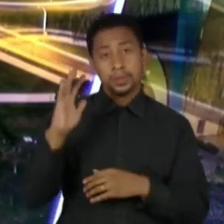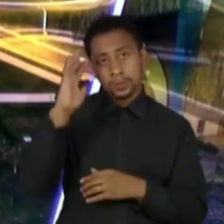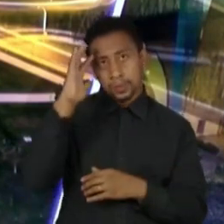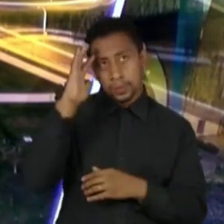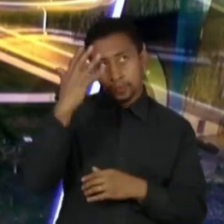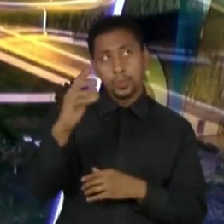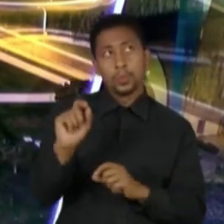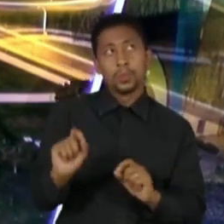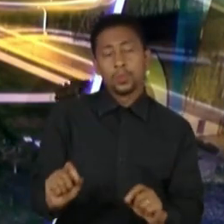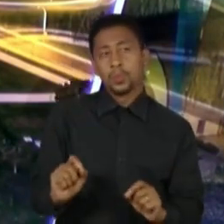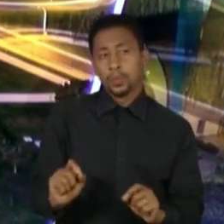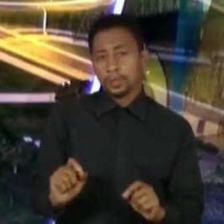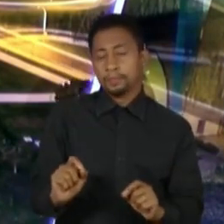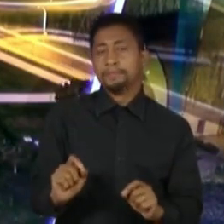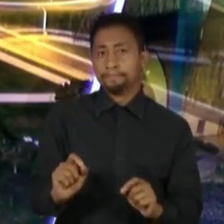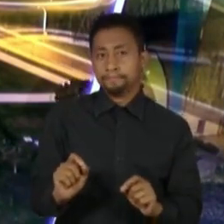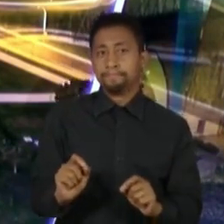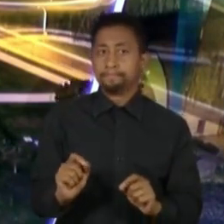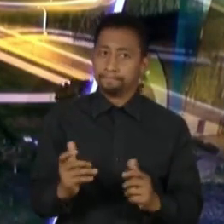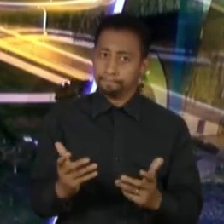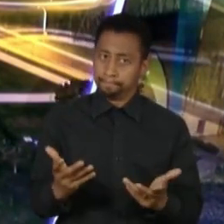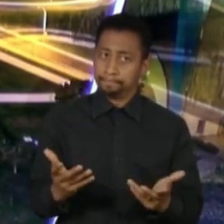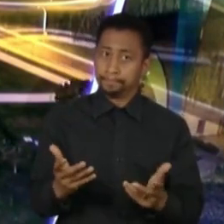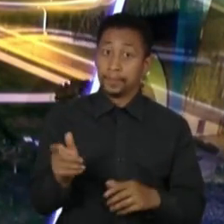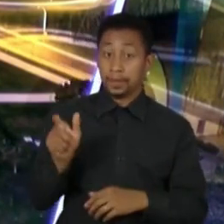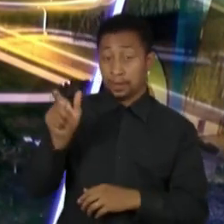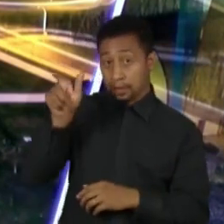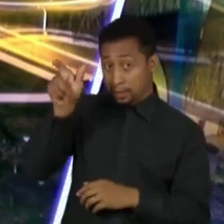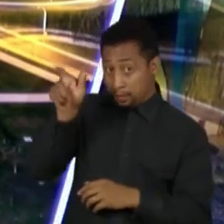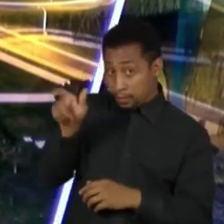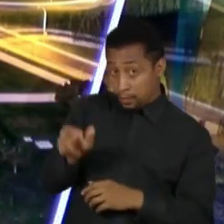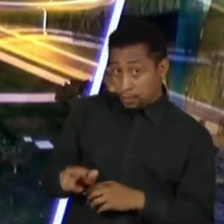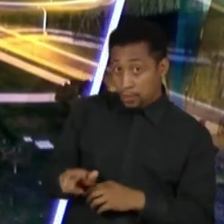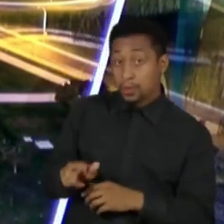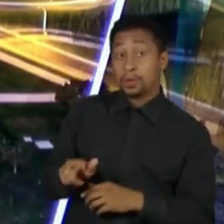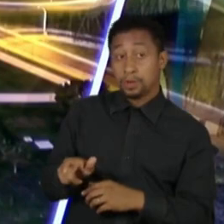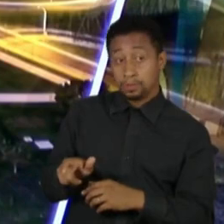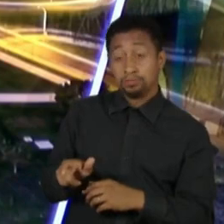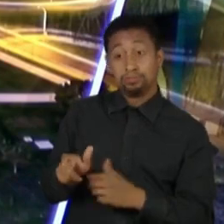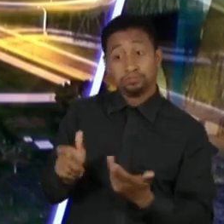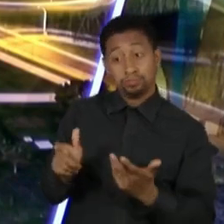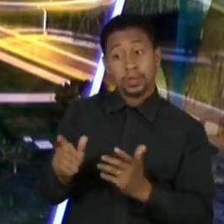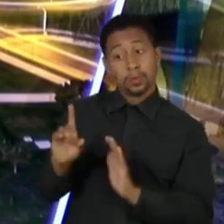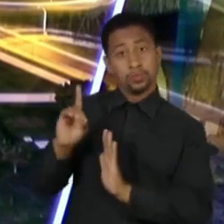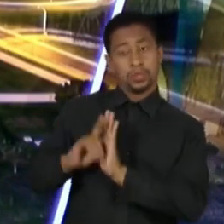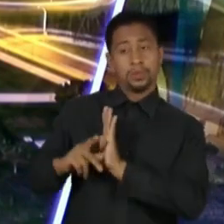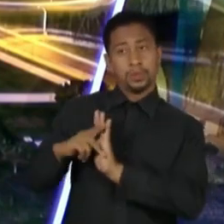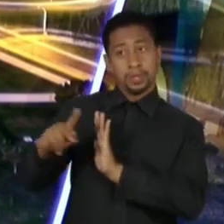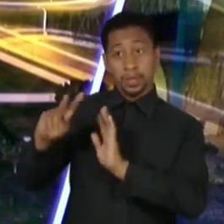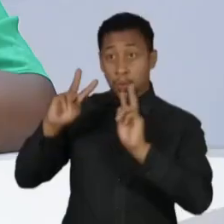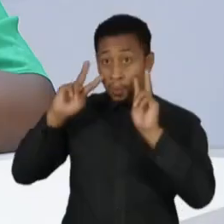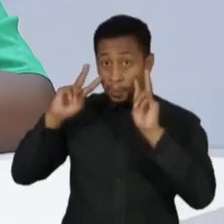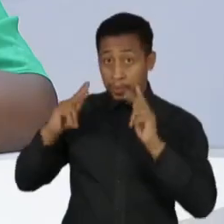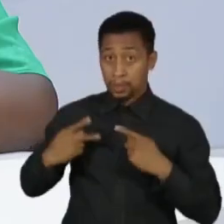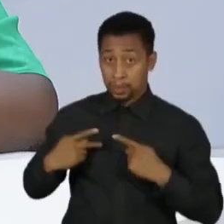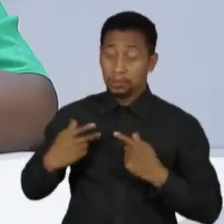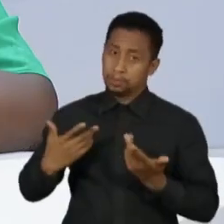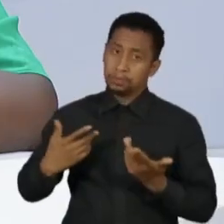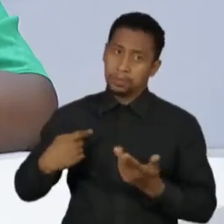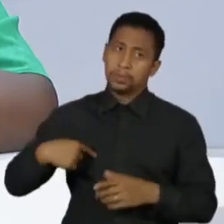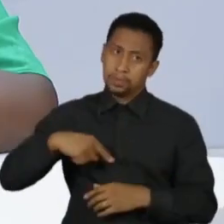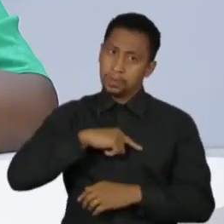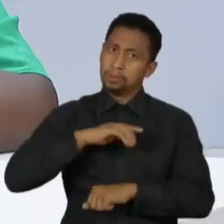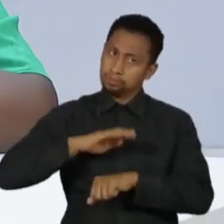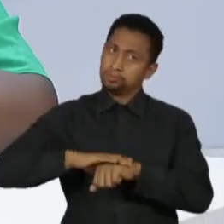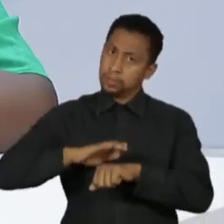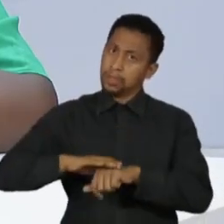a pessoa é digna pela sua condição de humana e que nós todos temos o direito de